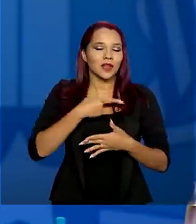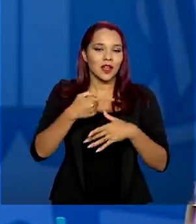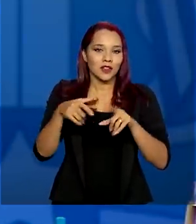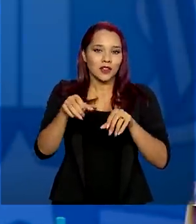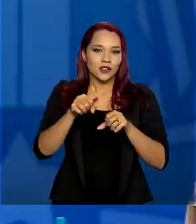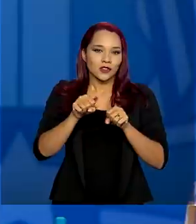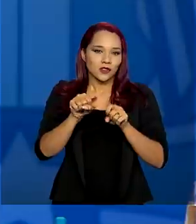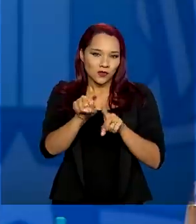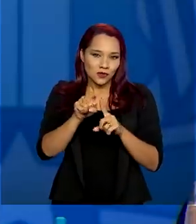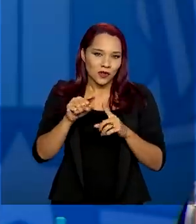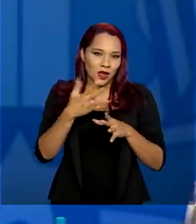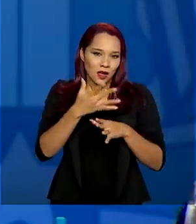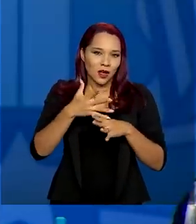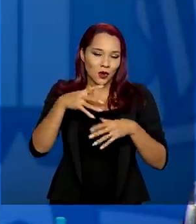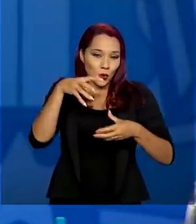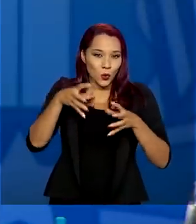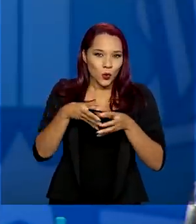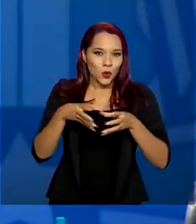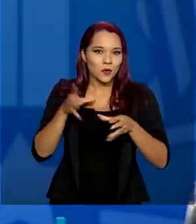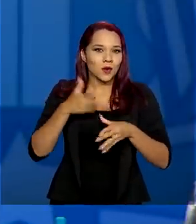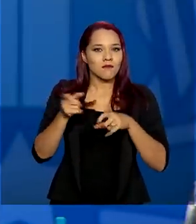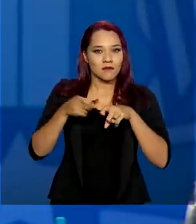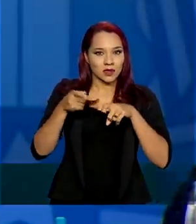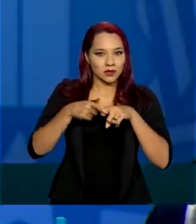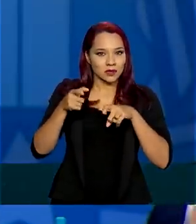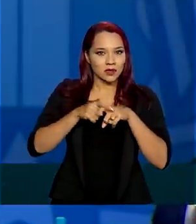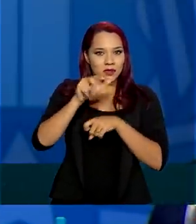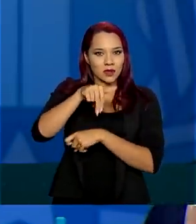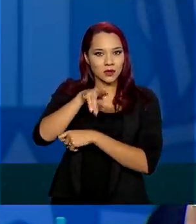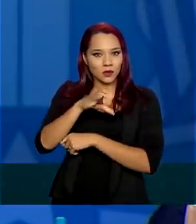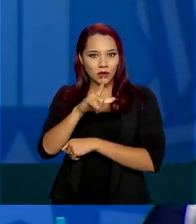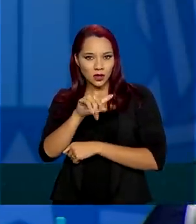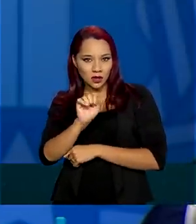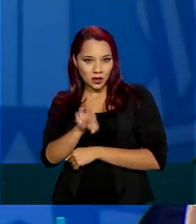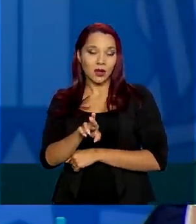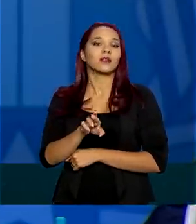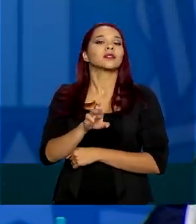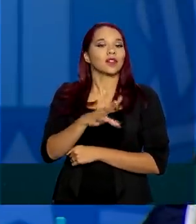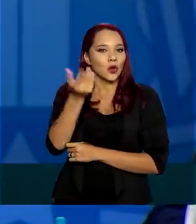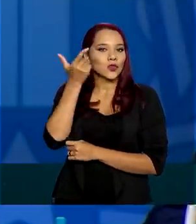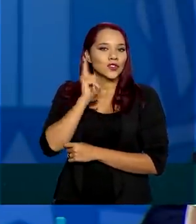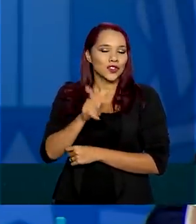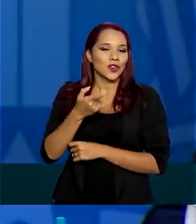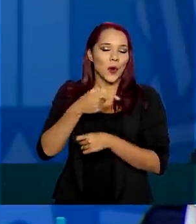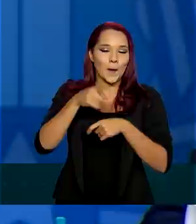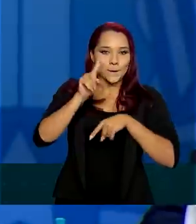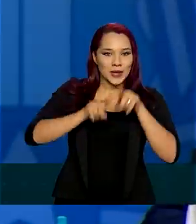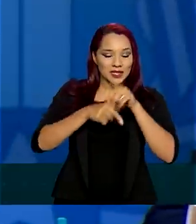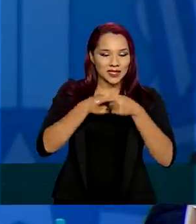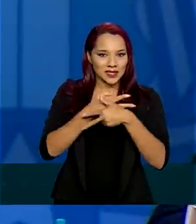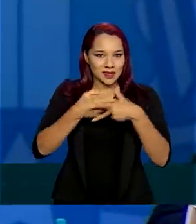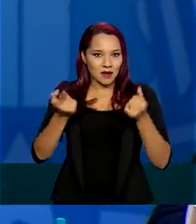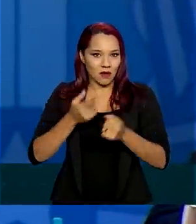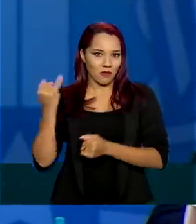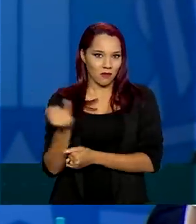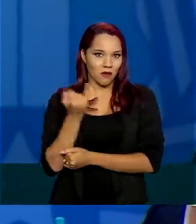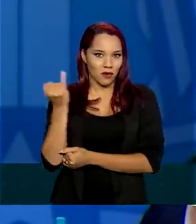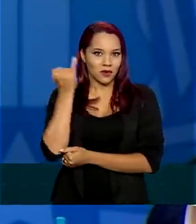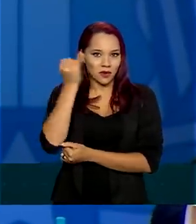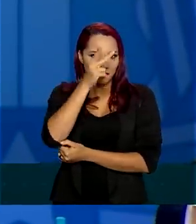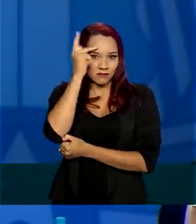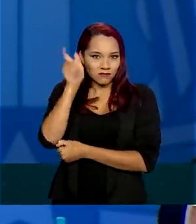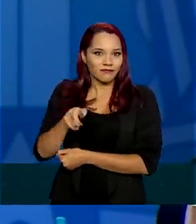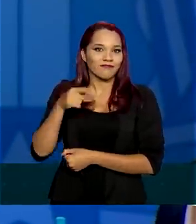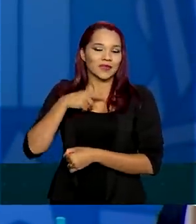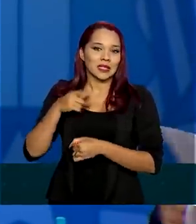porque os ministérios todos integrados, nós conseguimos fazer a chegada de um material que é importante para o pessoal